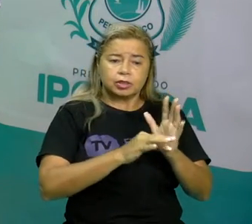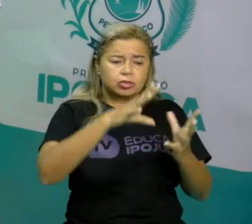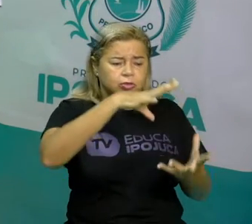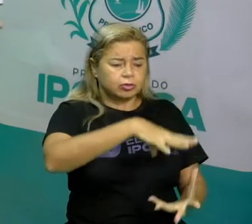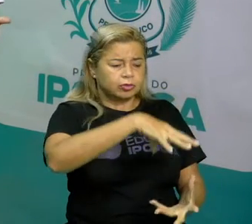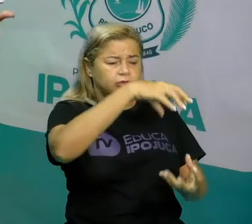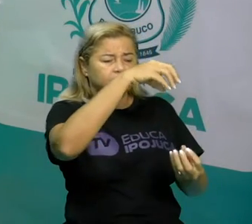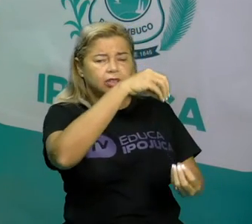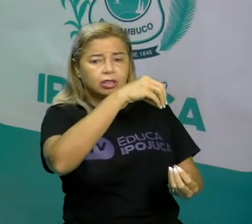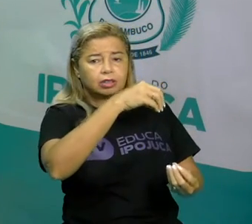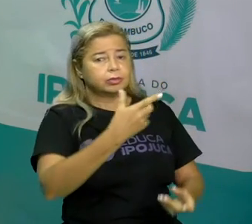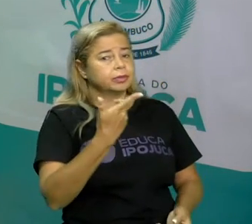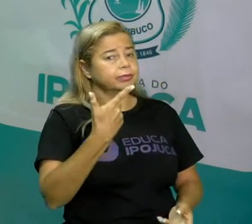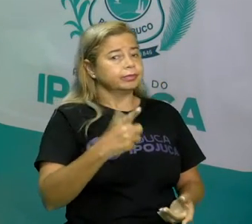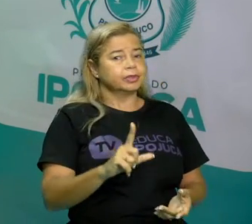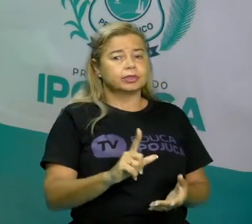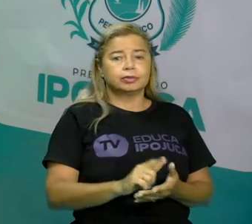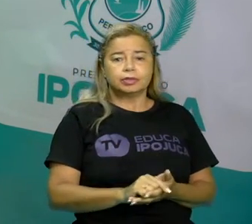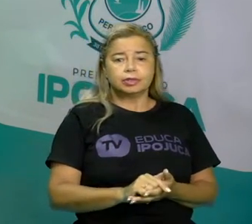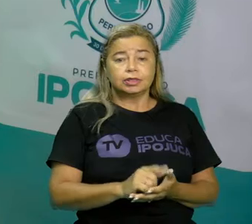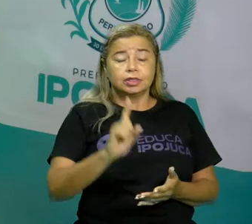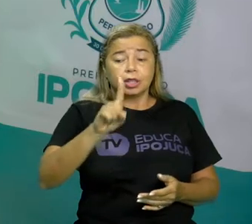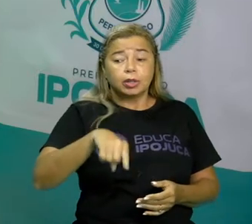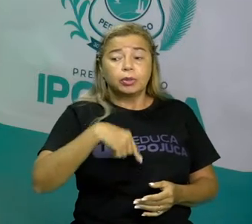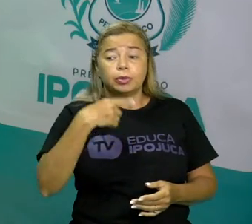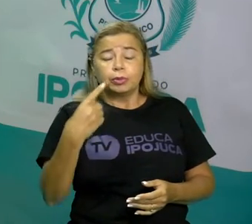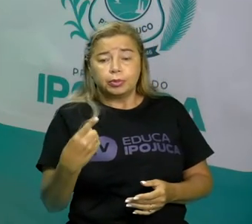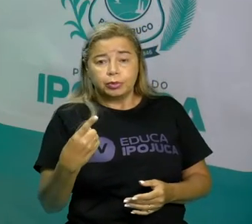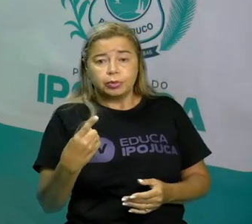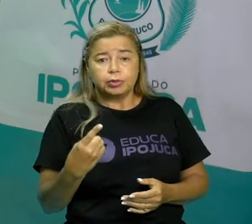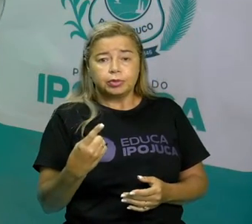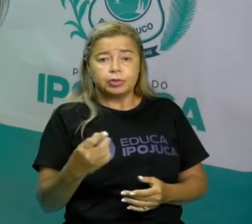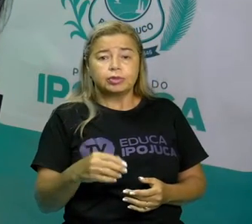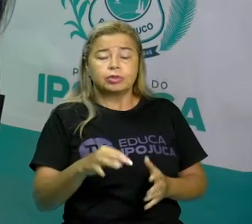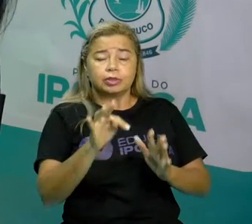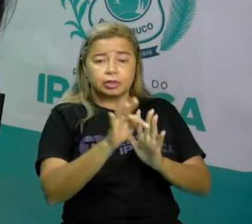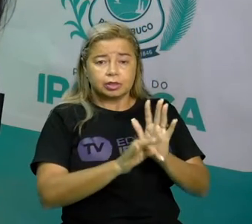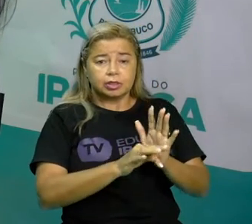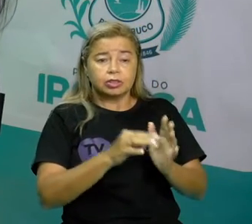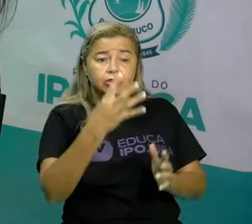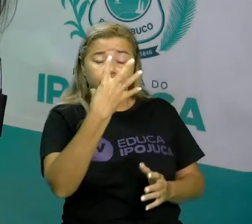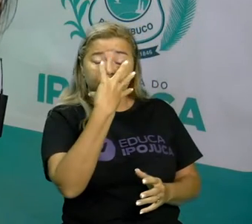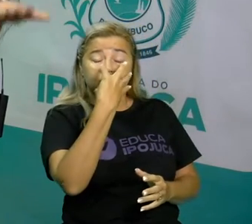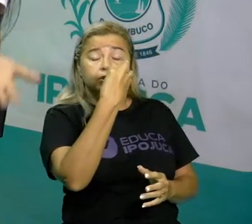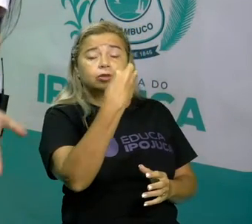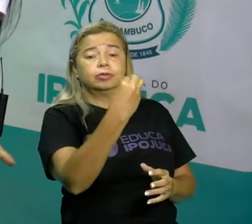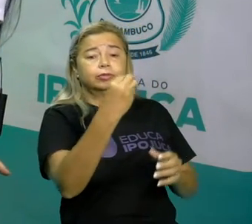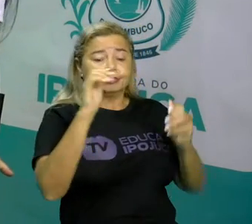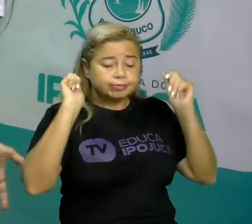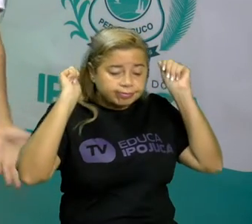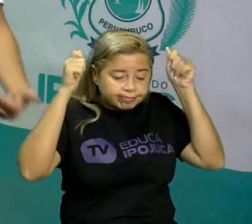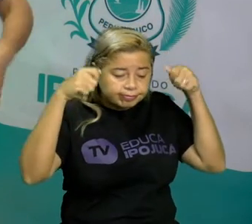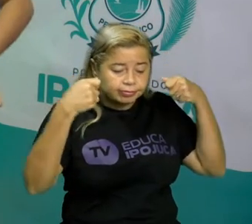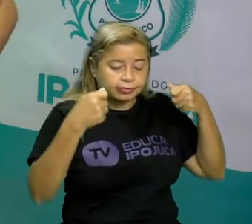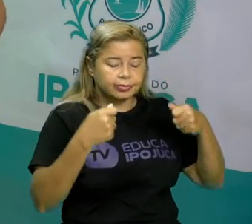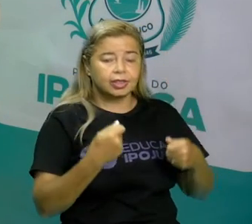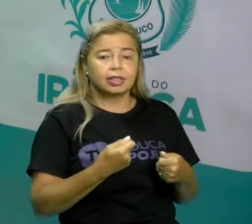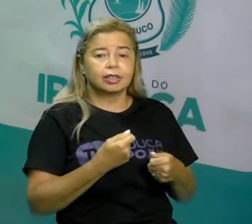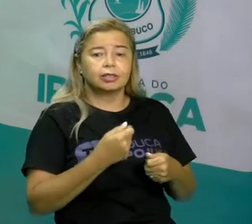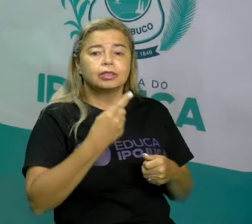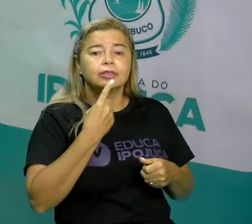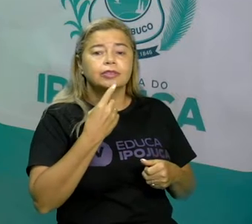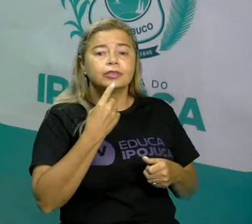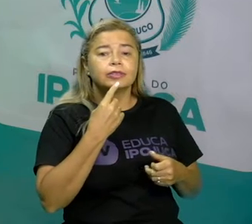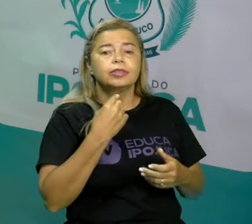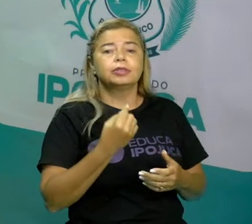existia. E quando a gente lê, né, a professora já leram para você a história da Chapeuzinho Vermelho, é importante